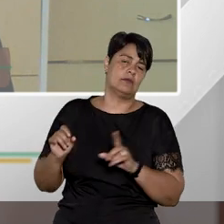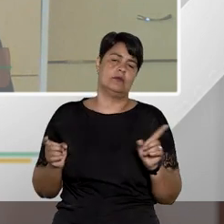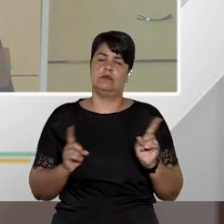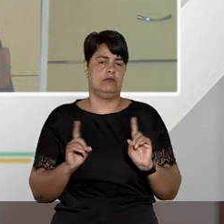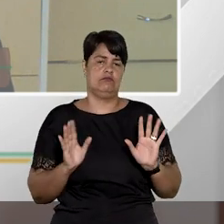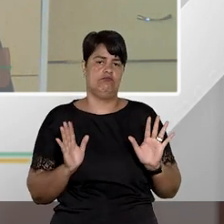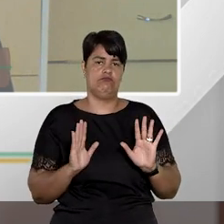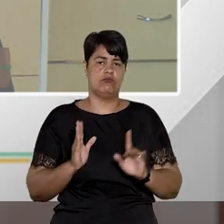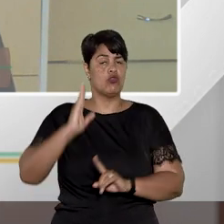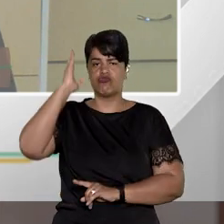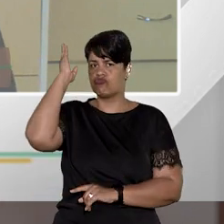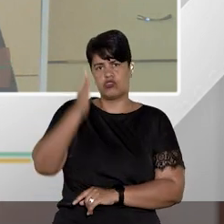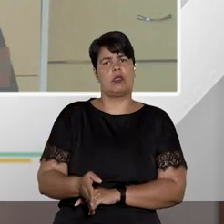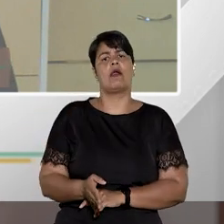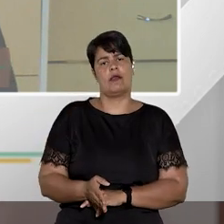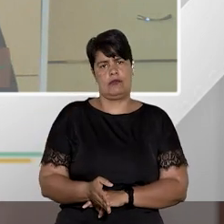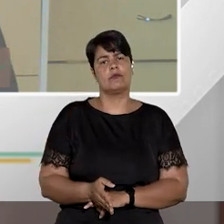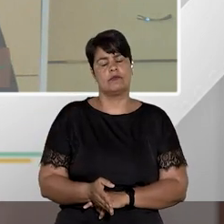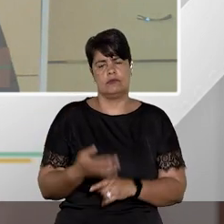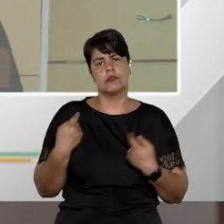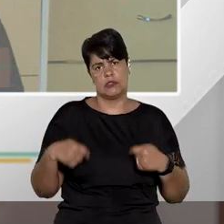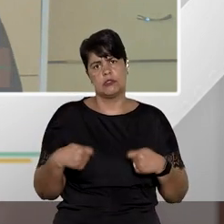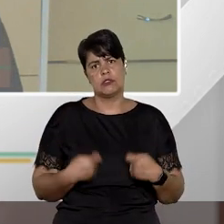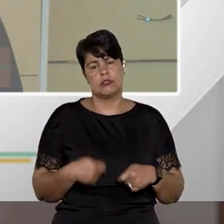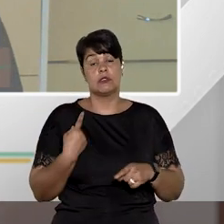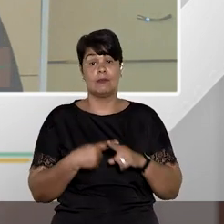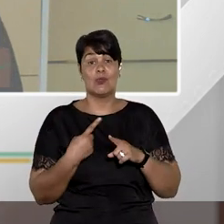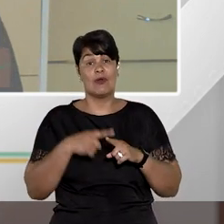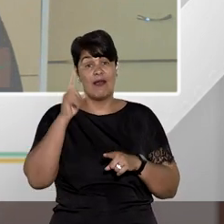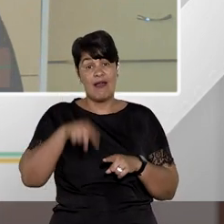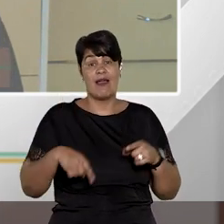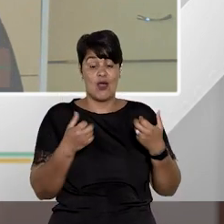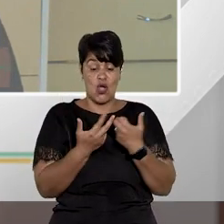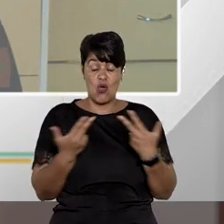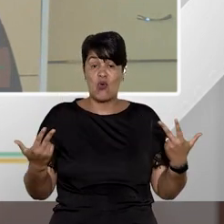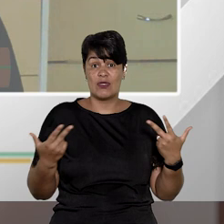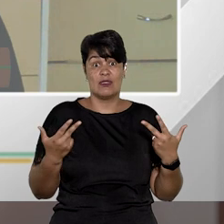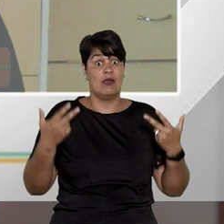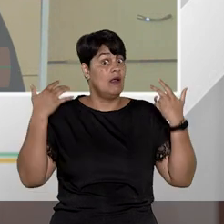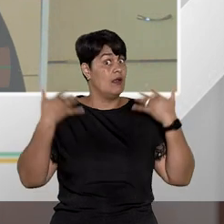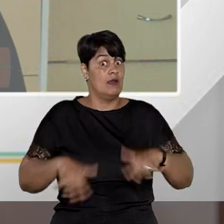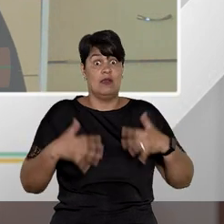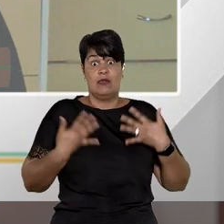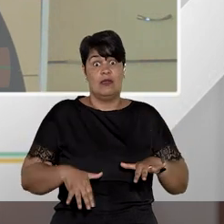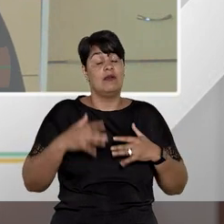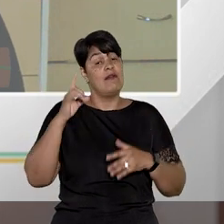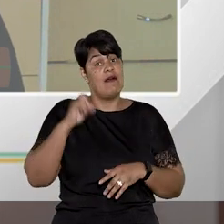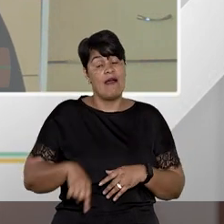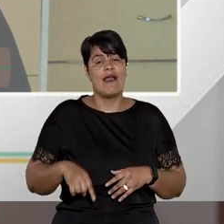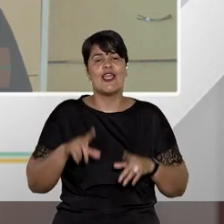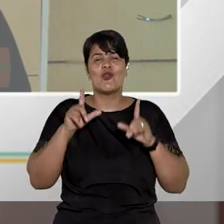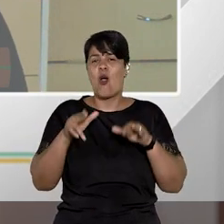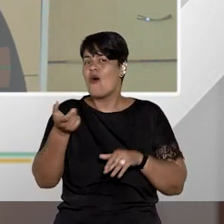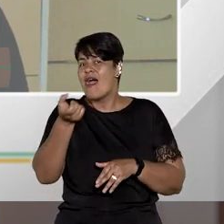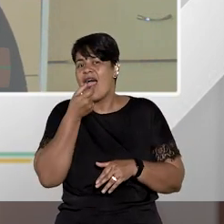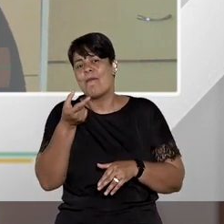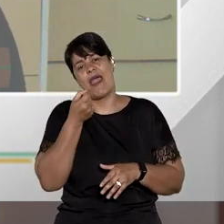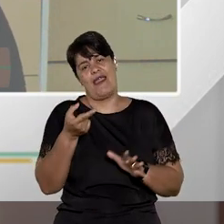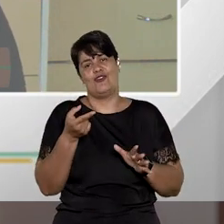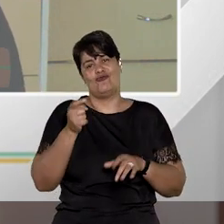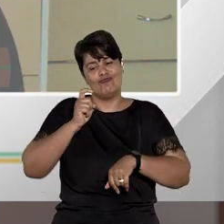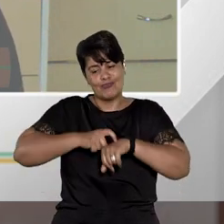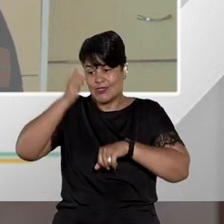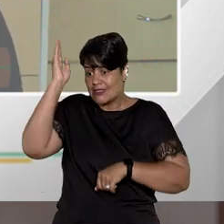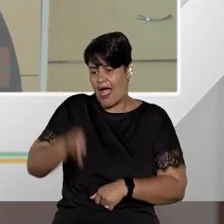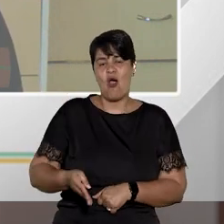que ser algo muito categórico porque exatamente quer dizer uma medida extrema é um remédio constitucional então ele não pode